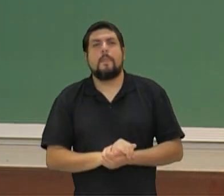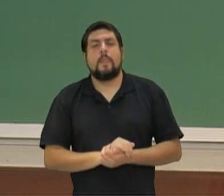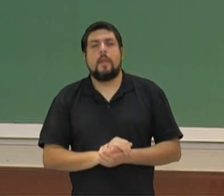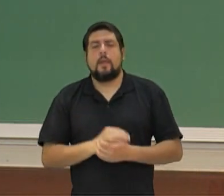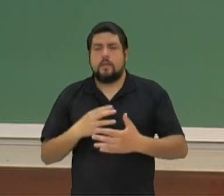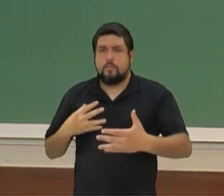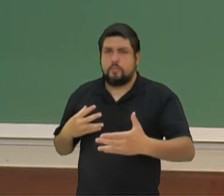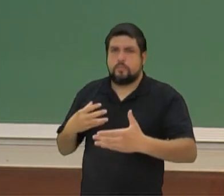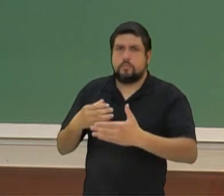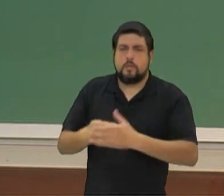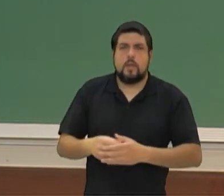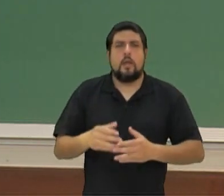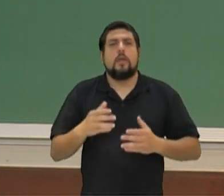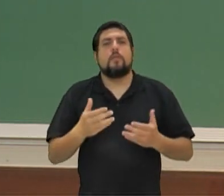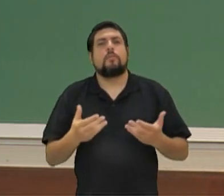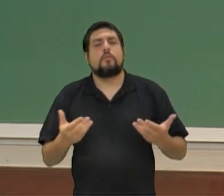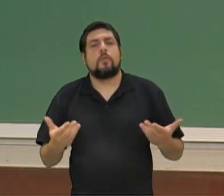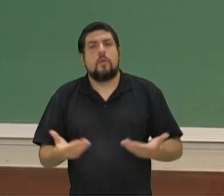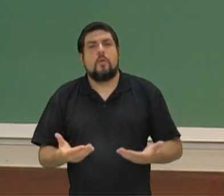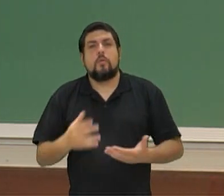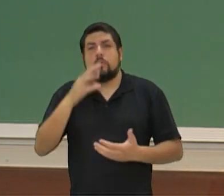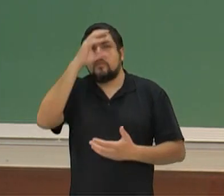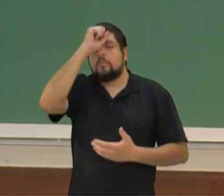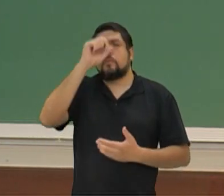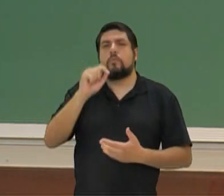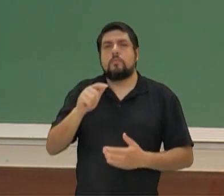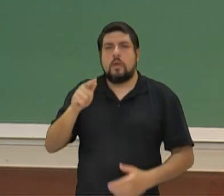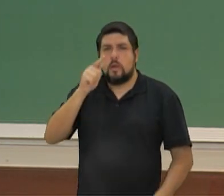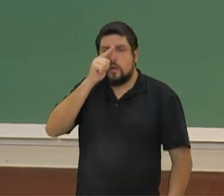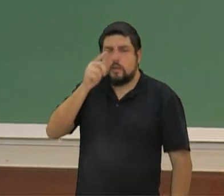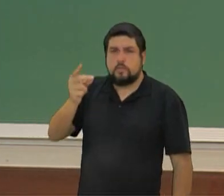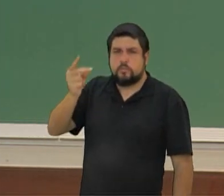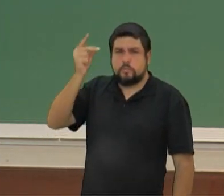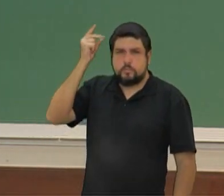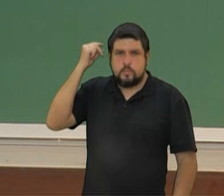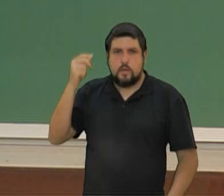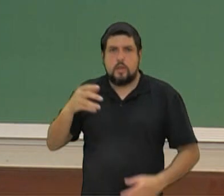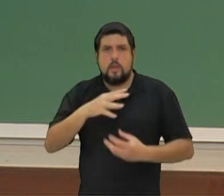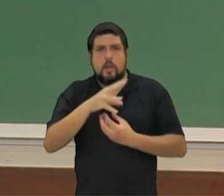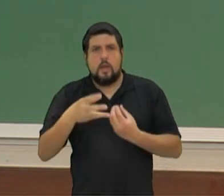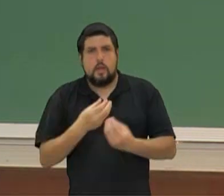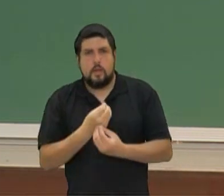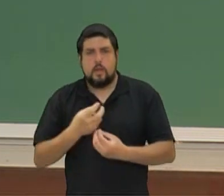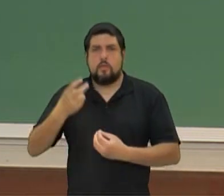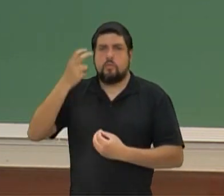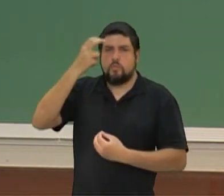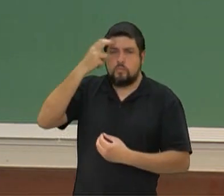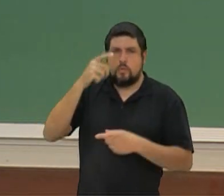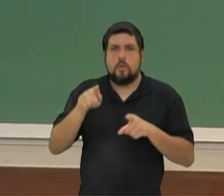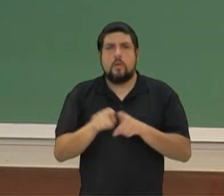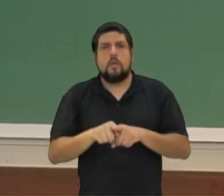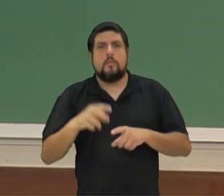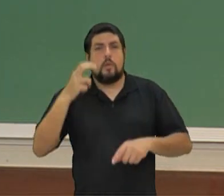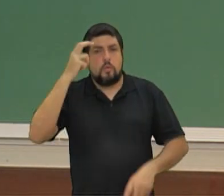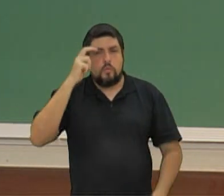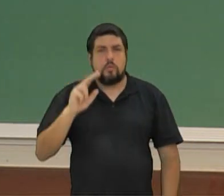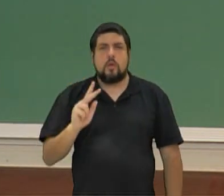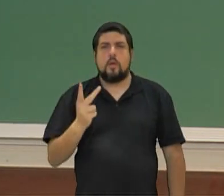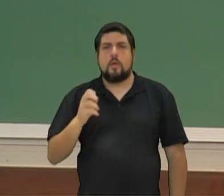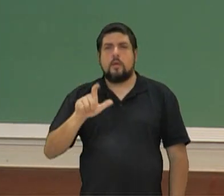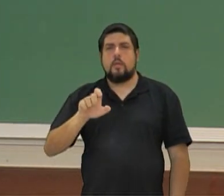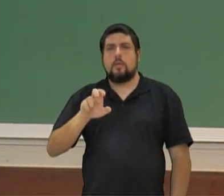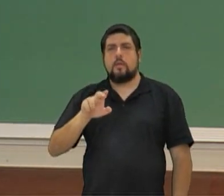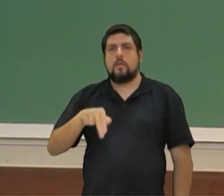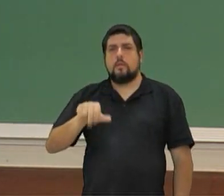considerações finais, viram conosco? Grécia Antiga, mundo grego, arte e cultura, arte helenística, cultura grega, muito